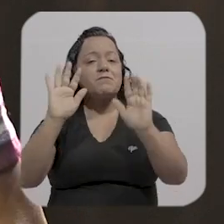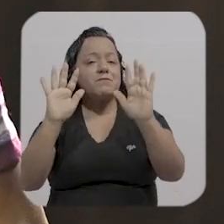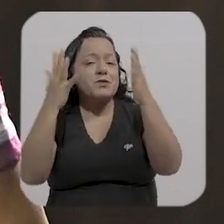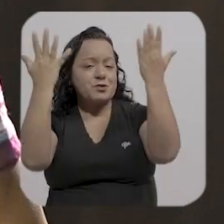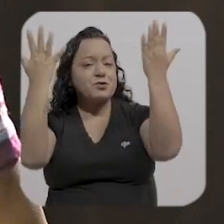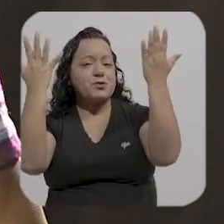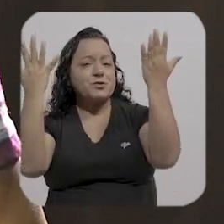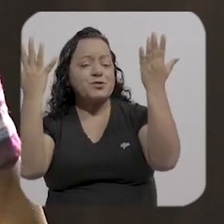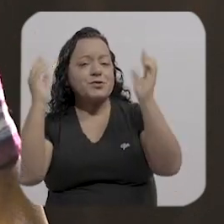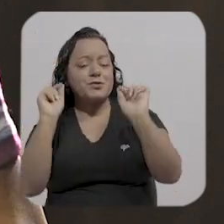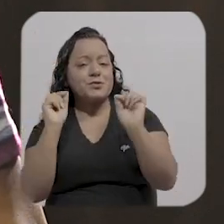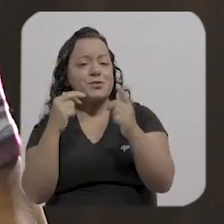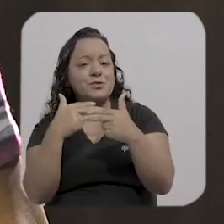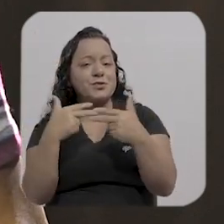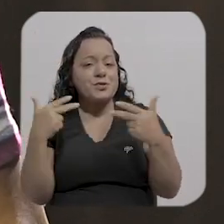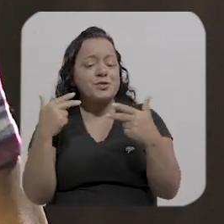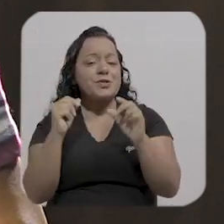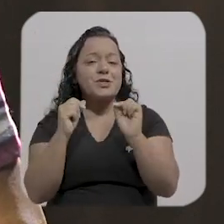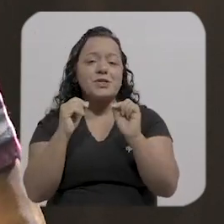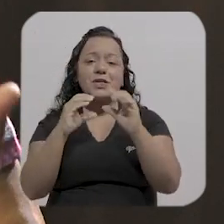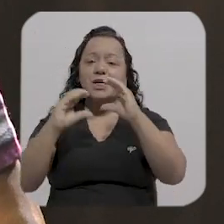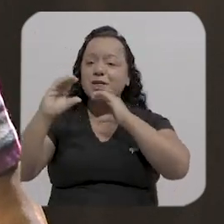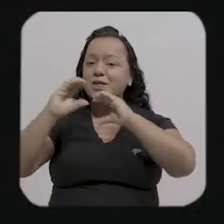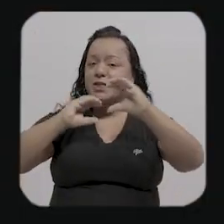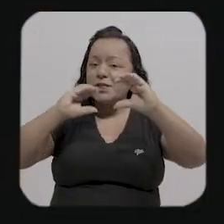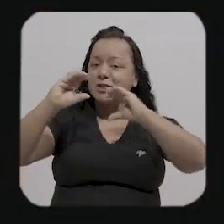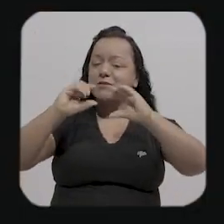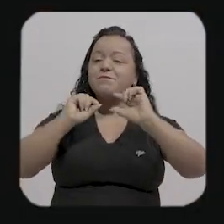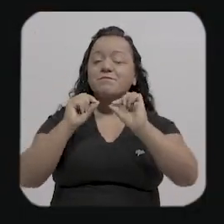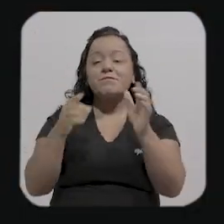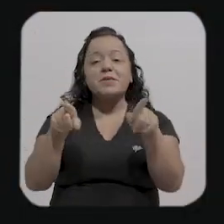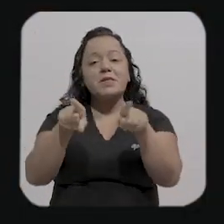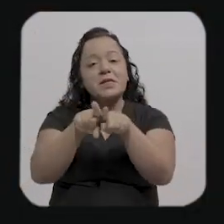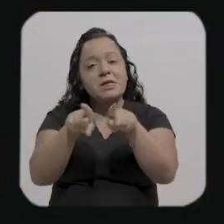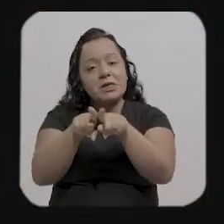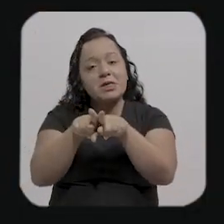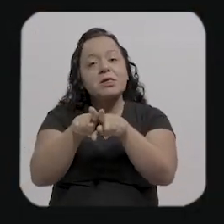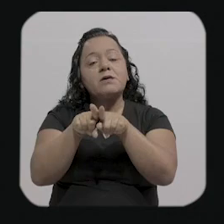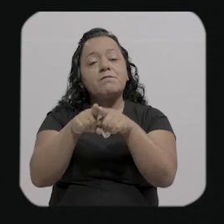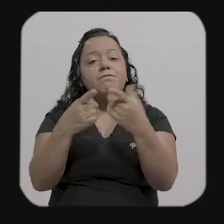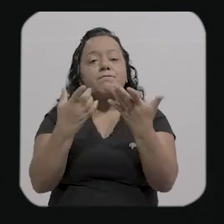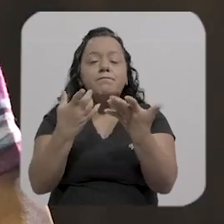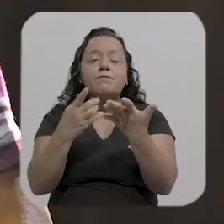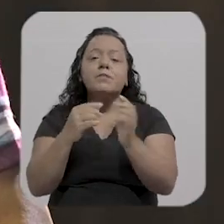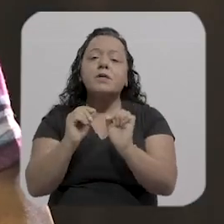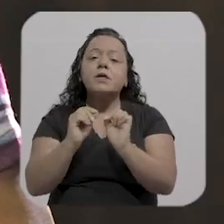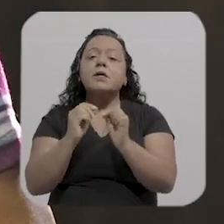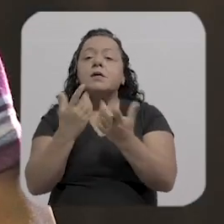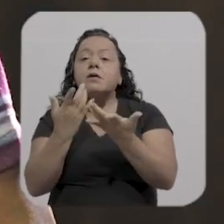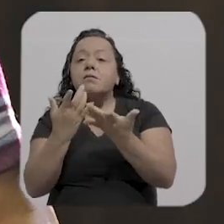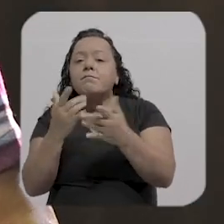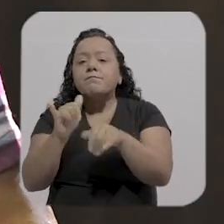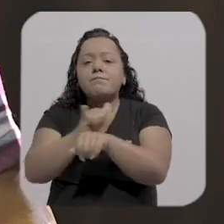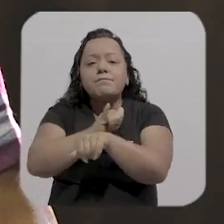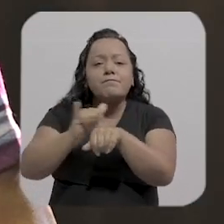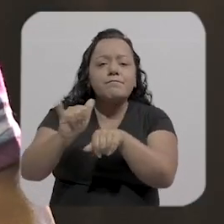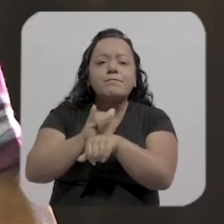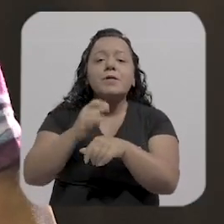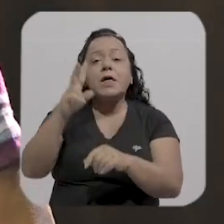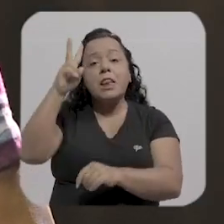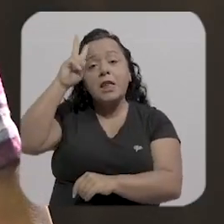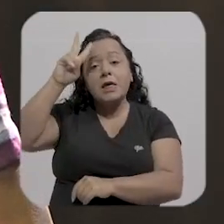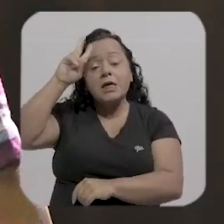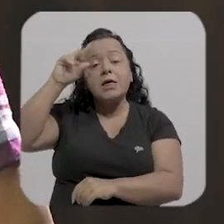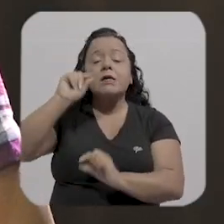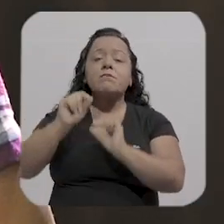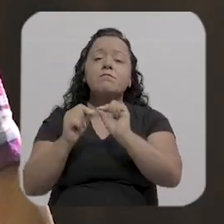festejos e das cantigas também, feitas a partir de improvisos. Eu lembro disso, né? Lembro